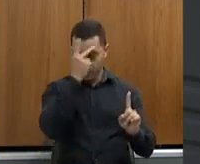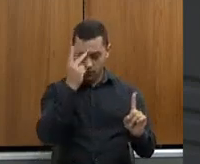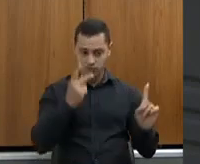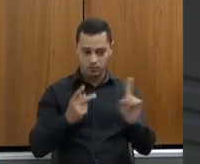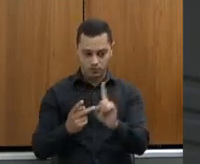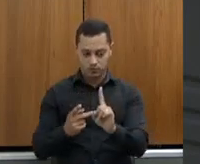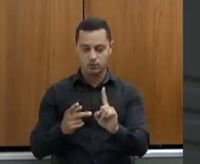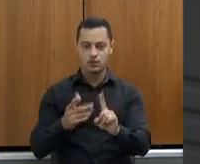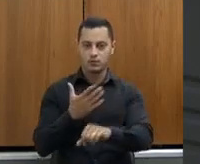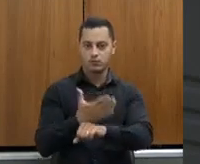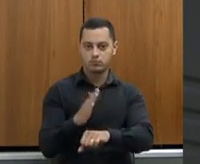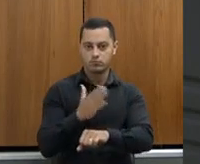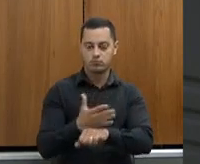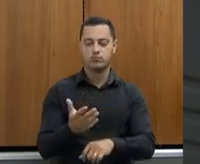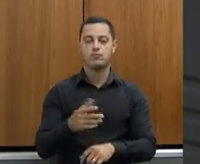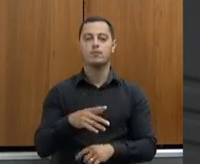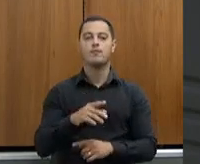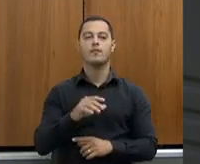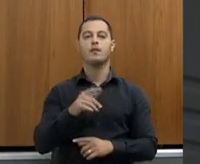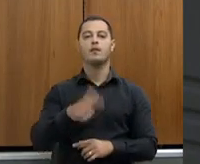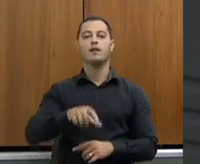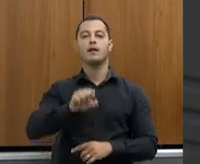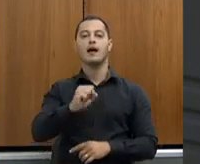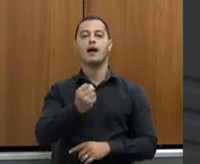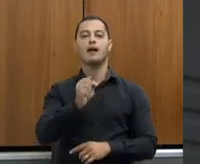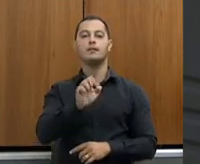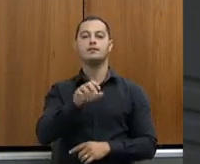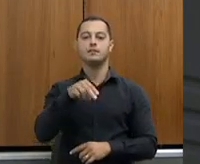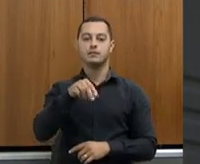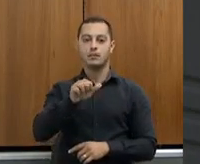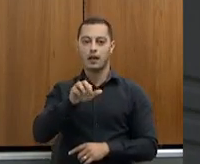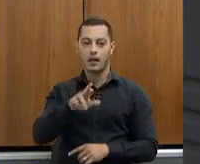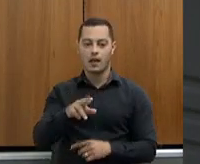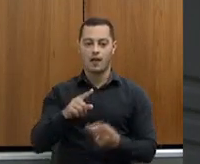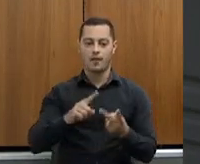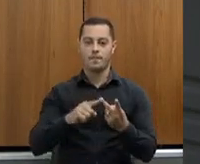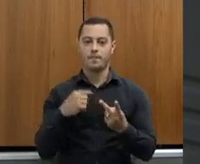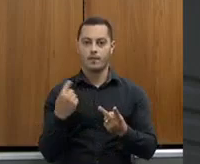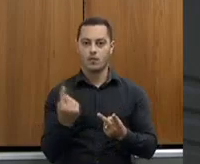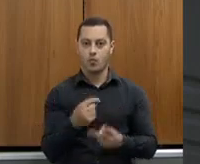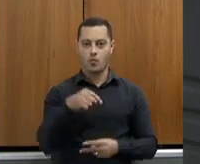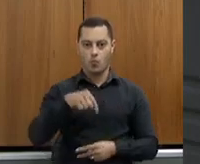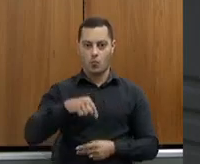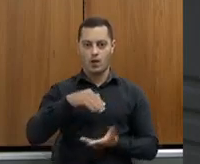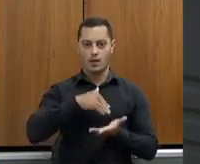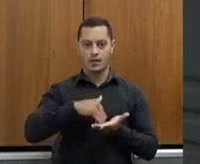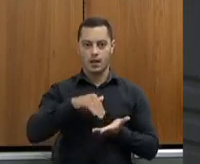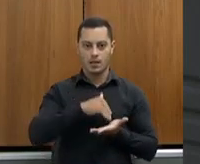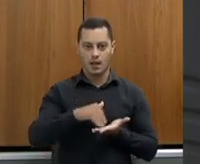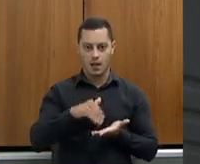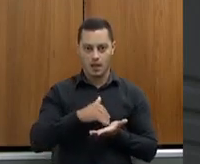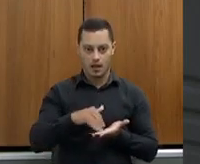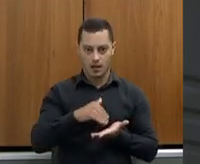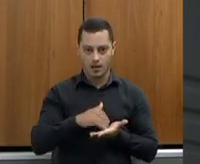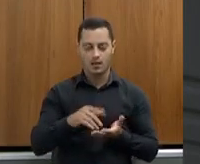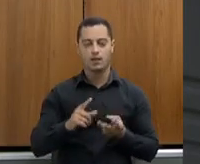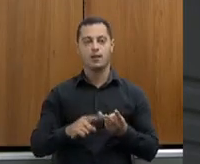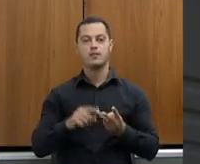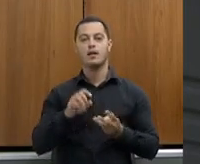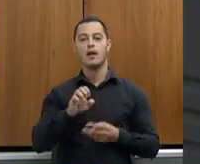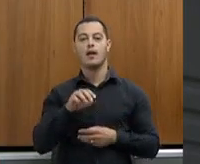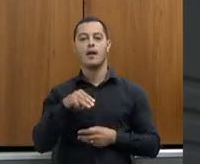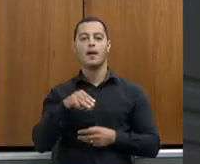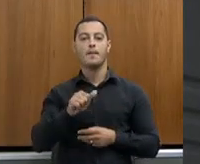Senar tem feito isso também com o produtor, nós temos feito isso na secretaria, Maté faz isso com muita sabedoria, é